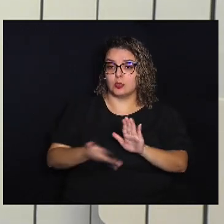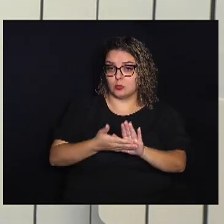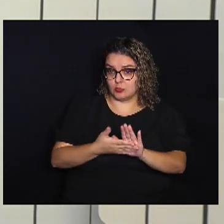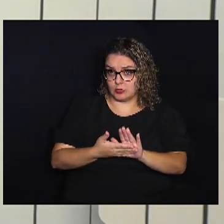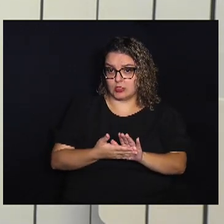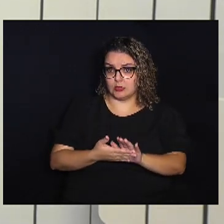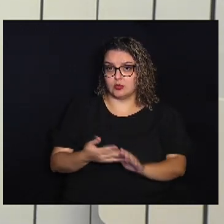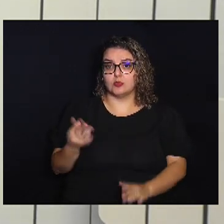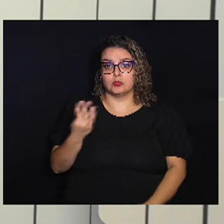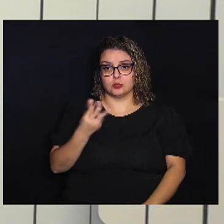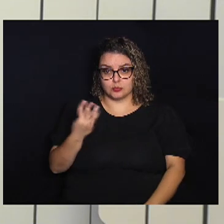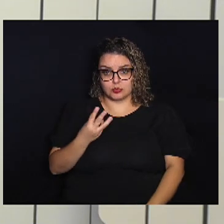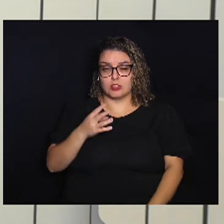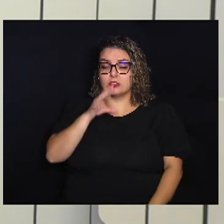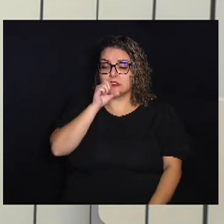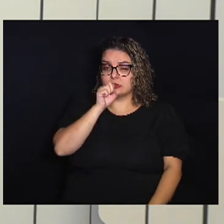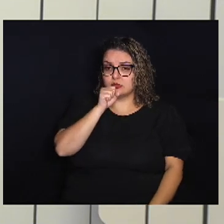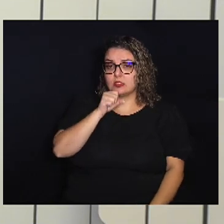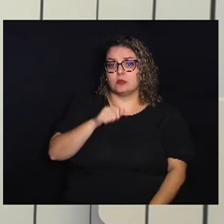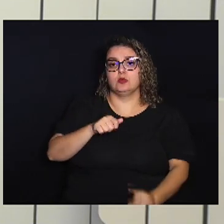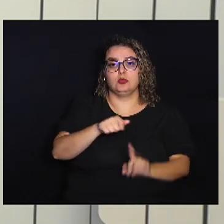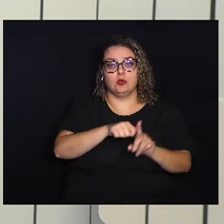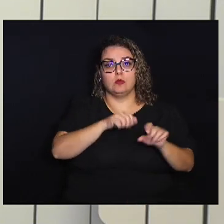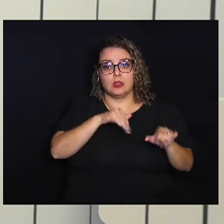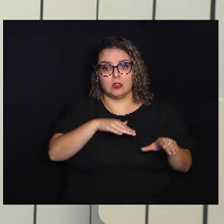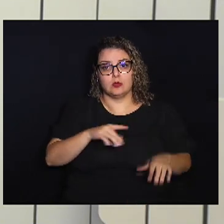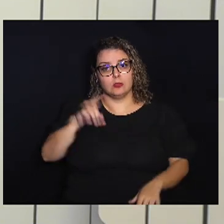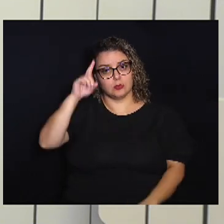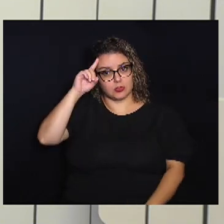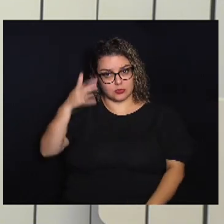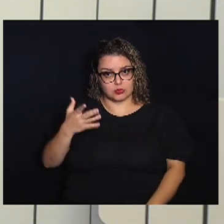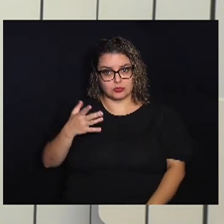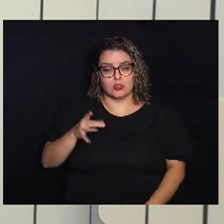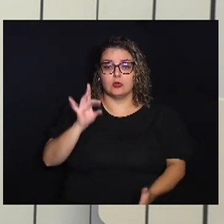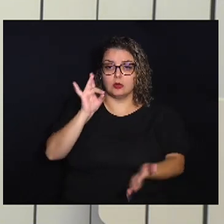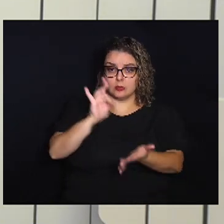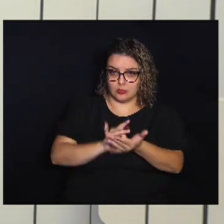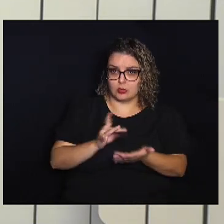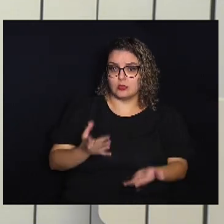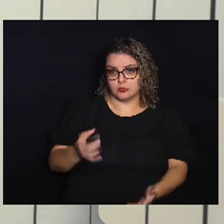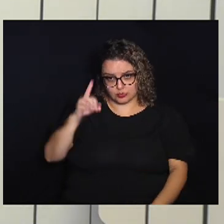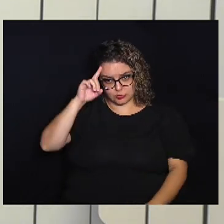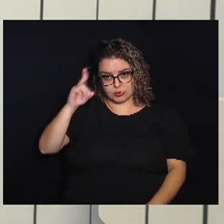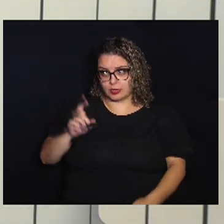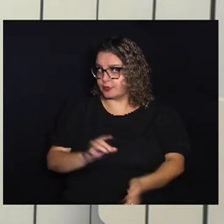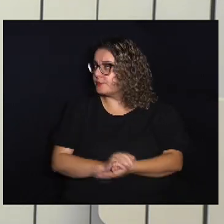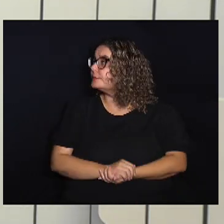Terceiro sábado de setembro Como data para oficialização do dia